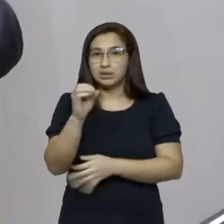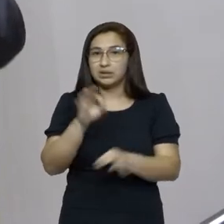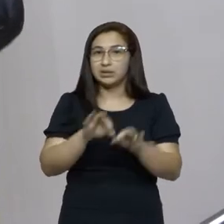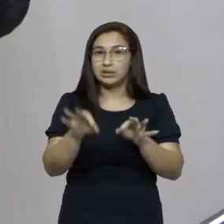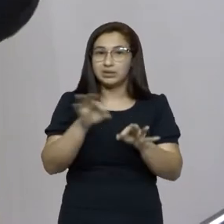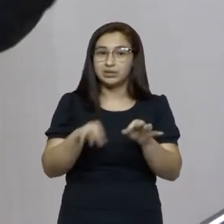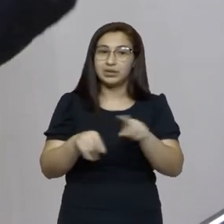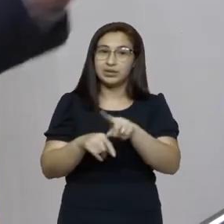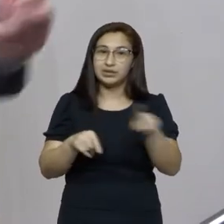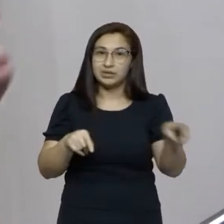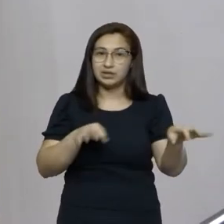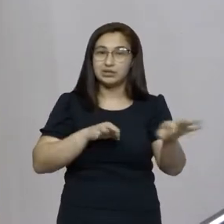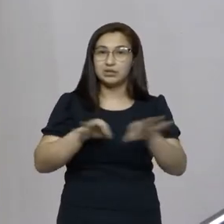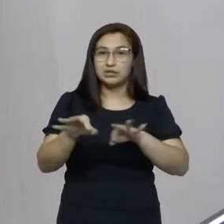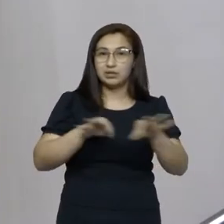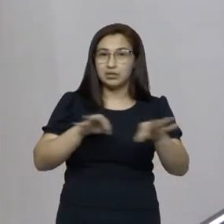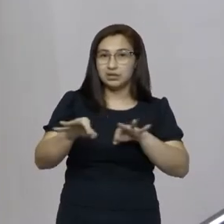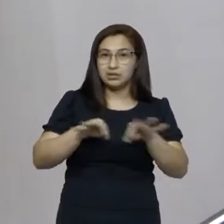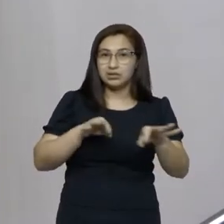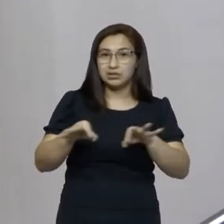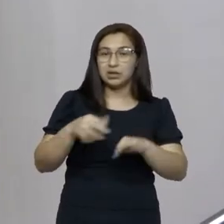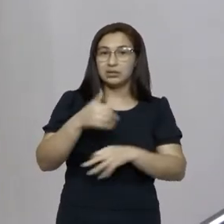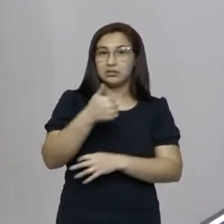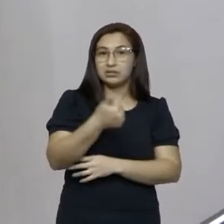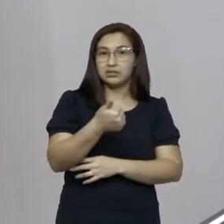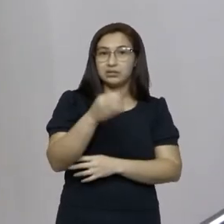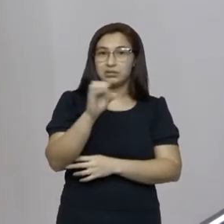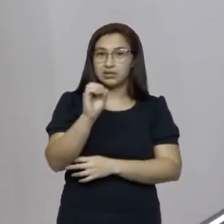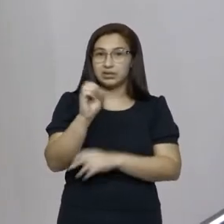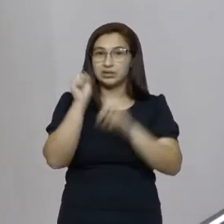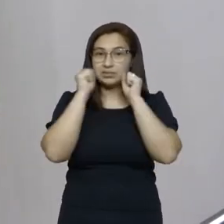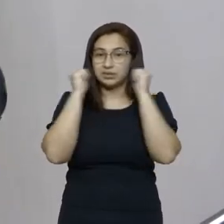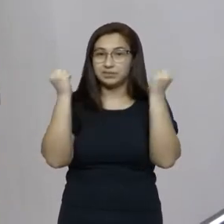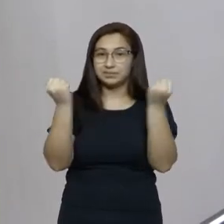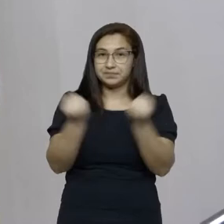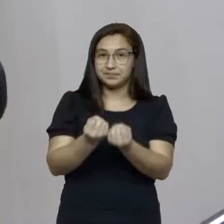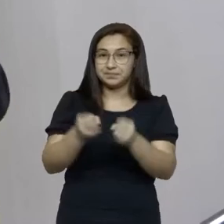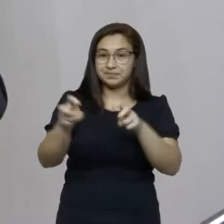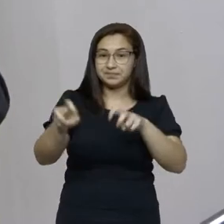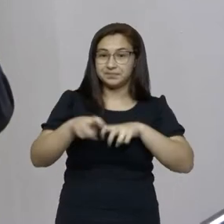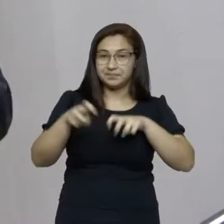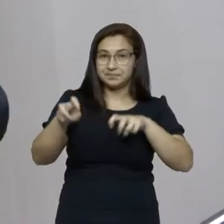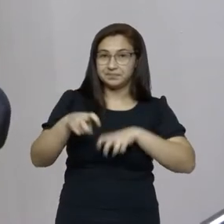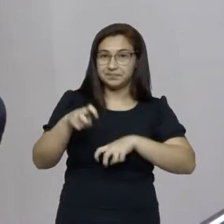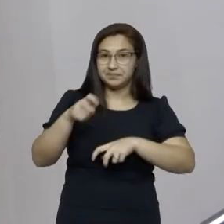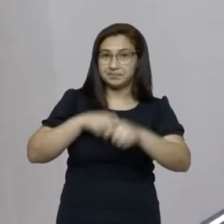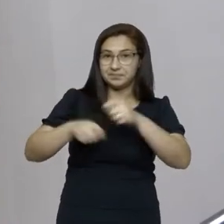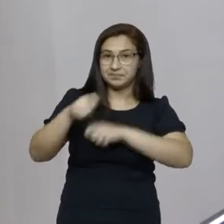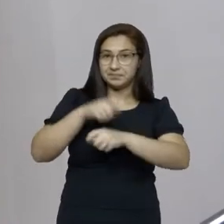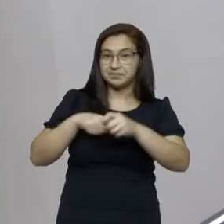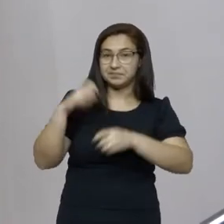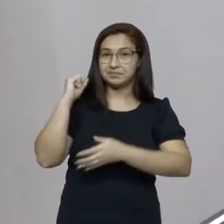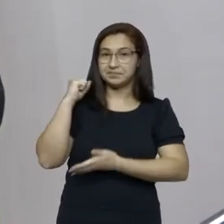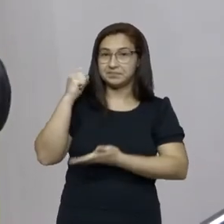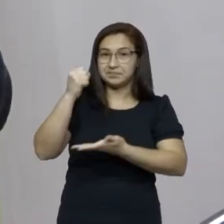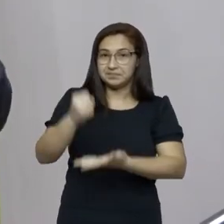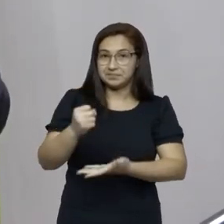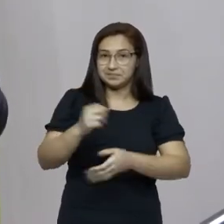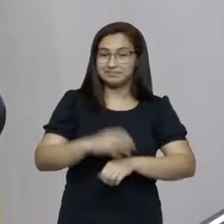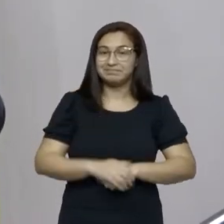organizaram o décimo seminário da agroecologia, que foi extremamente positivo e